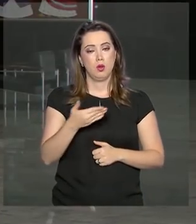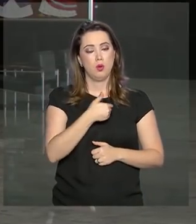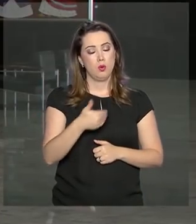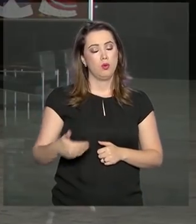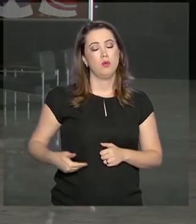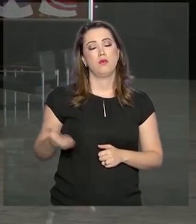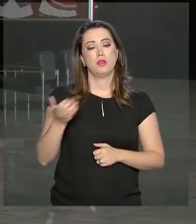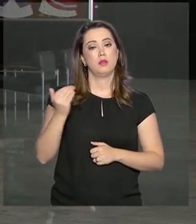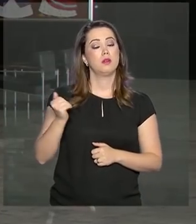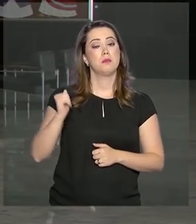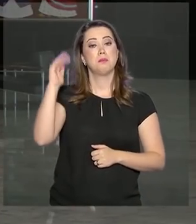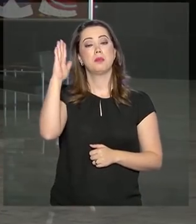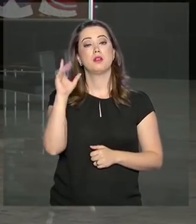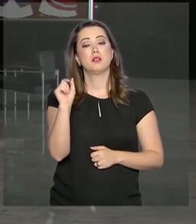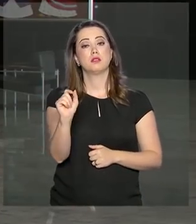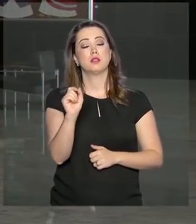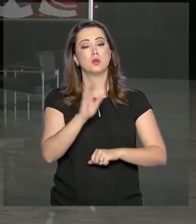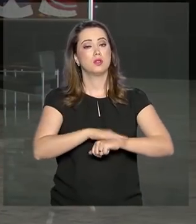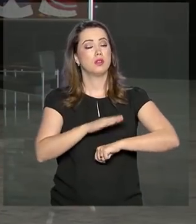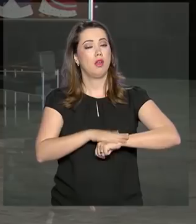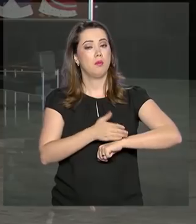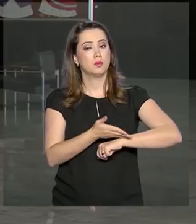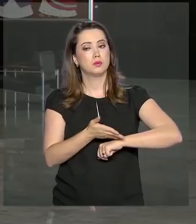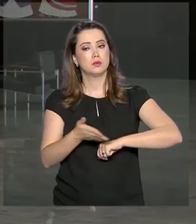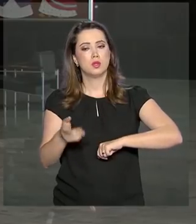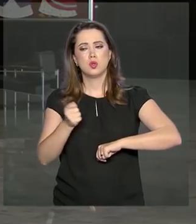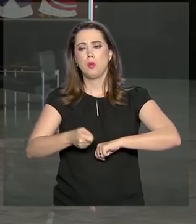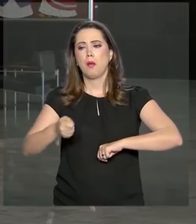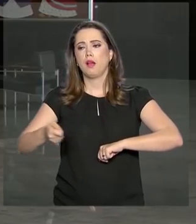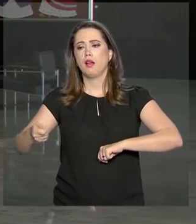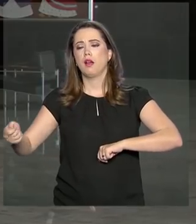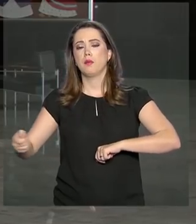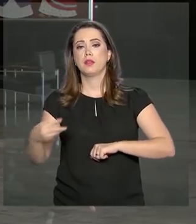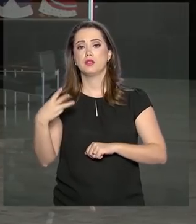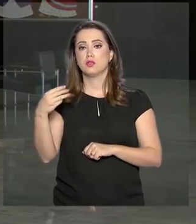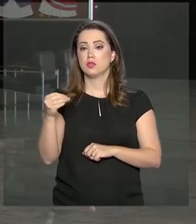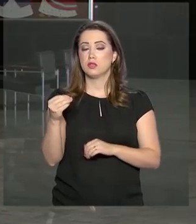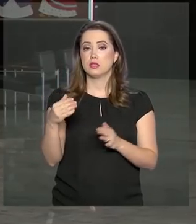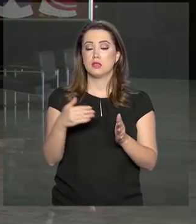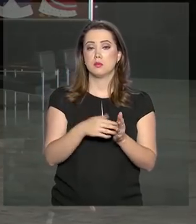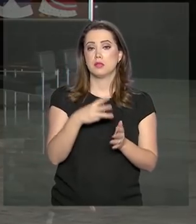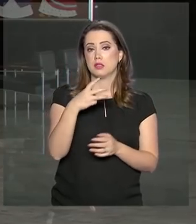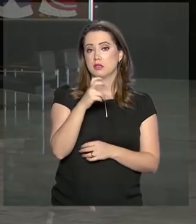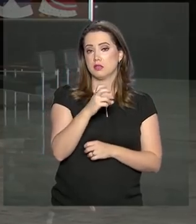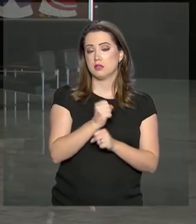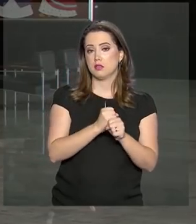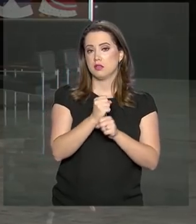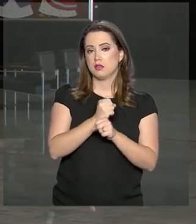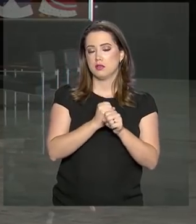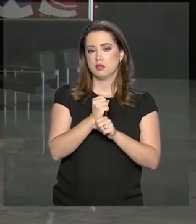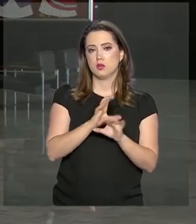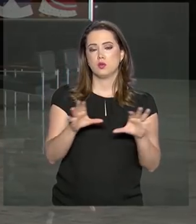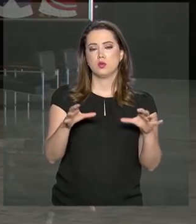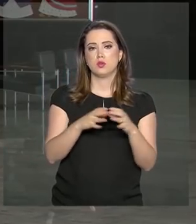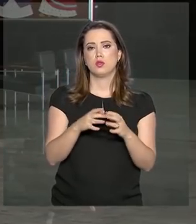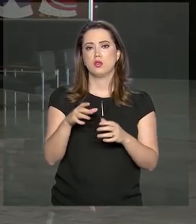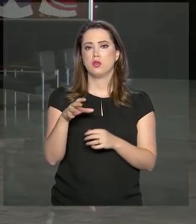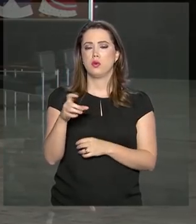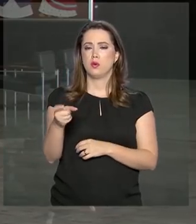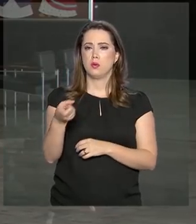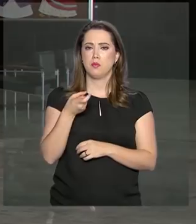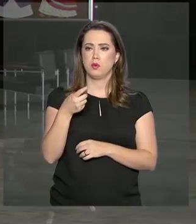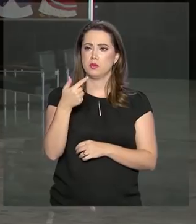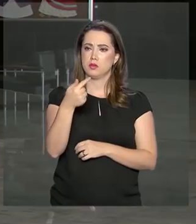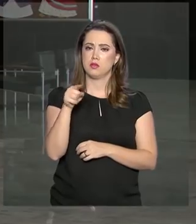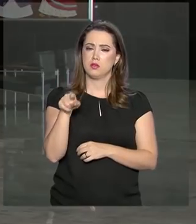quer aumentar o tempo de contribuição dos militares de 30 para 35 anos e a alíquota única de